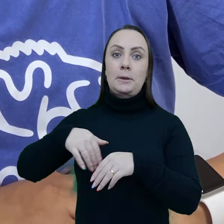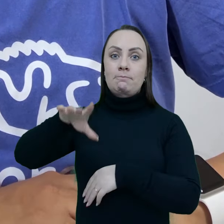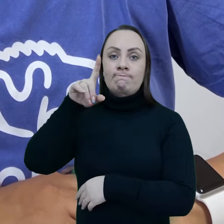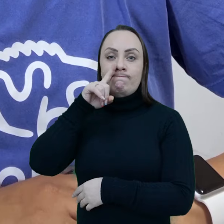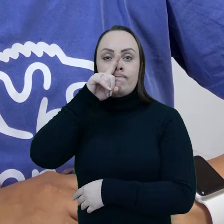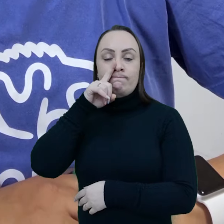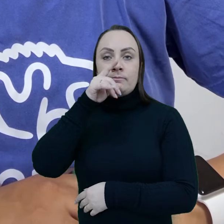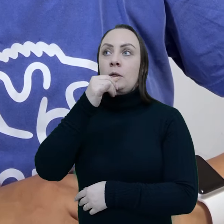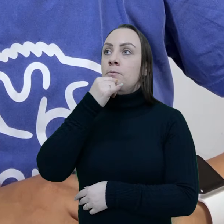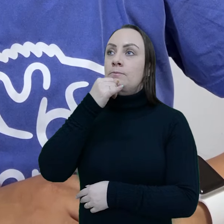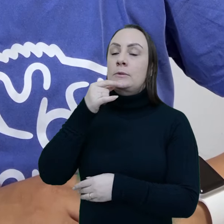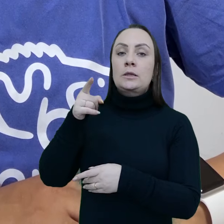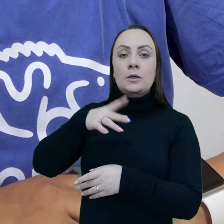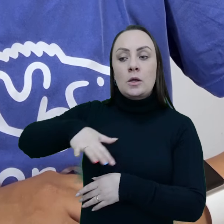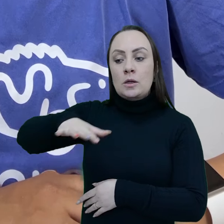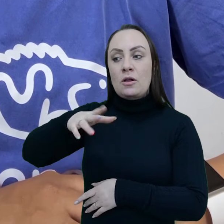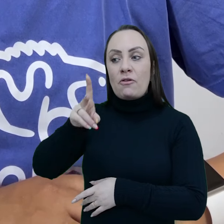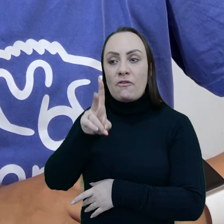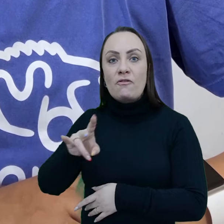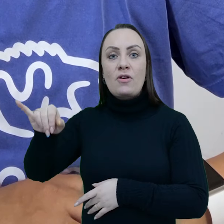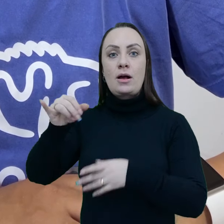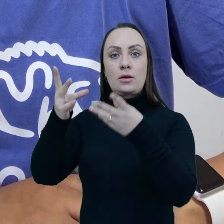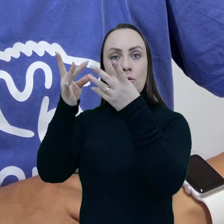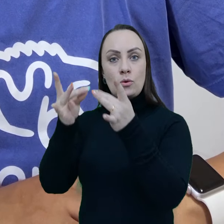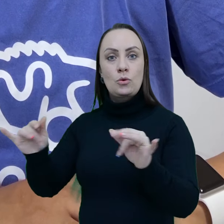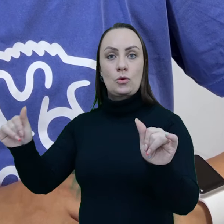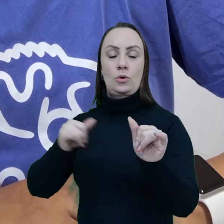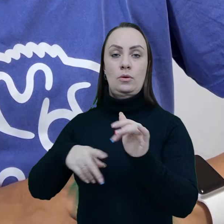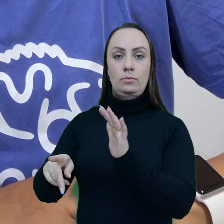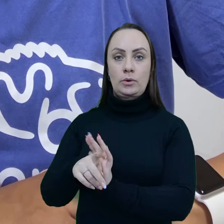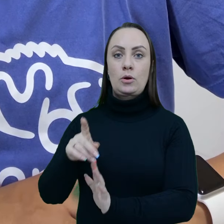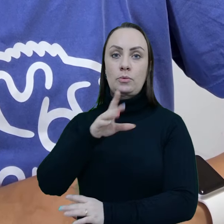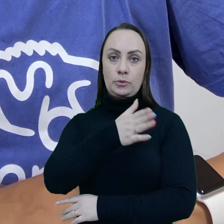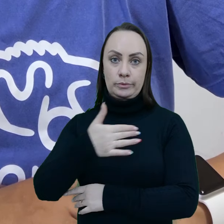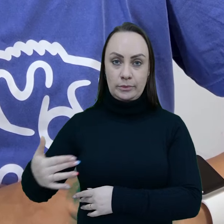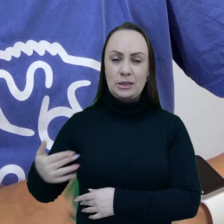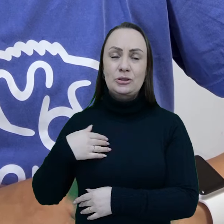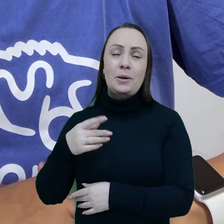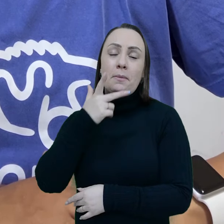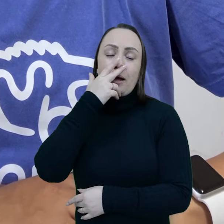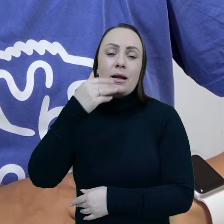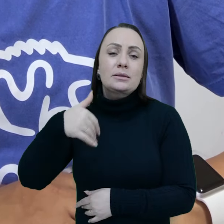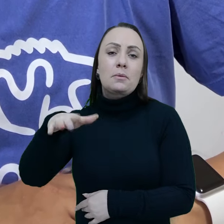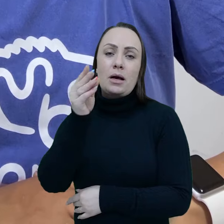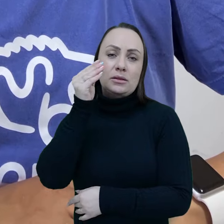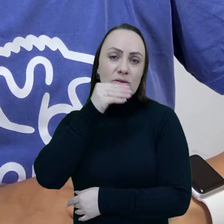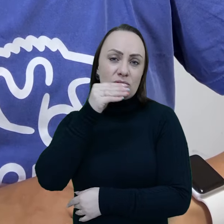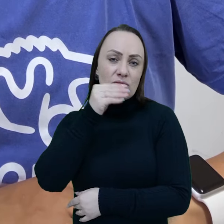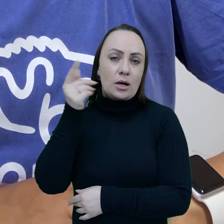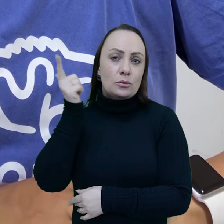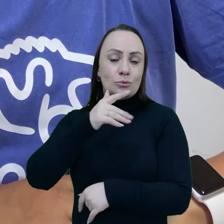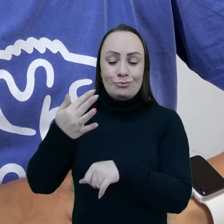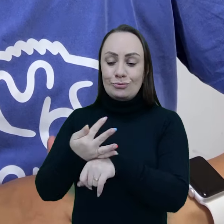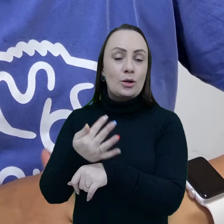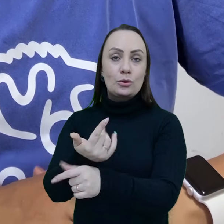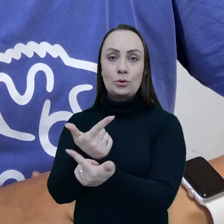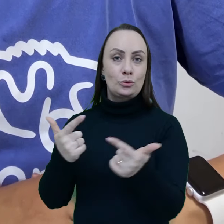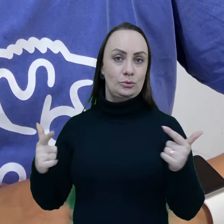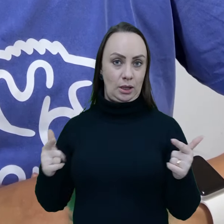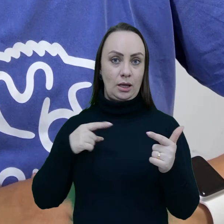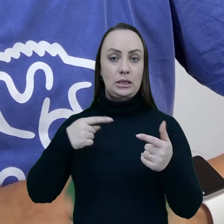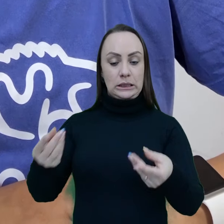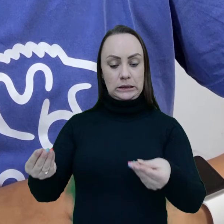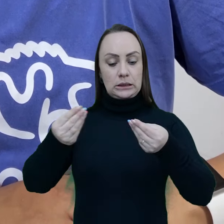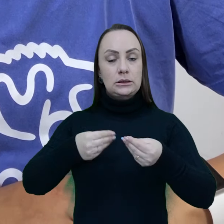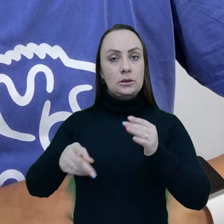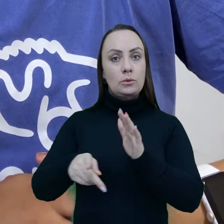que atuam em ambientes considerados muito críticos ou ambientes considerados muito suscetíveis